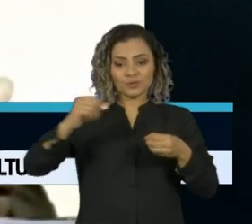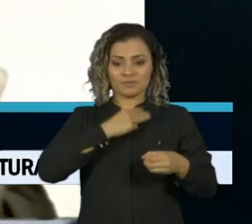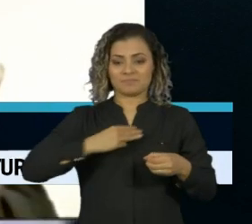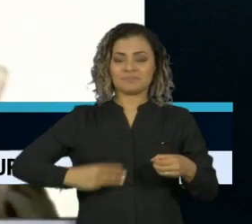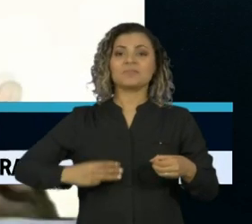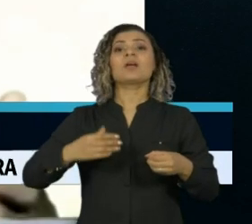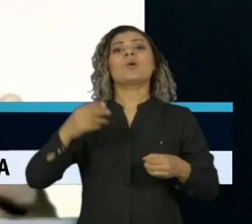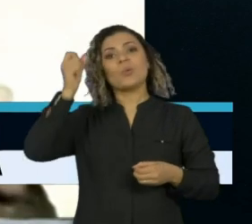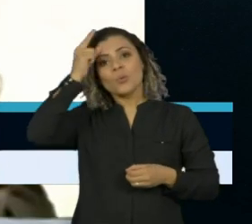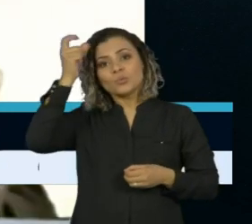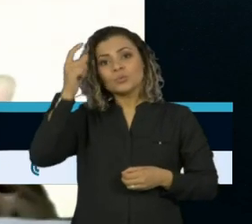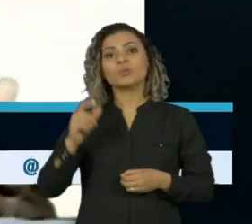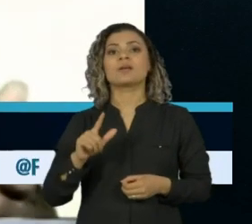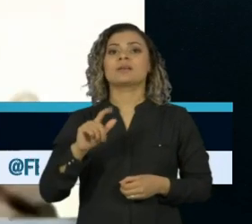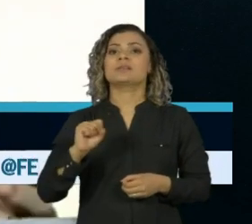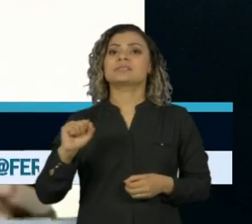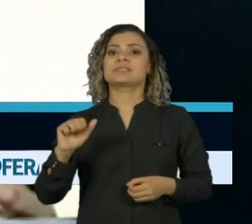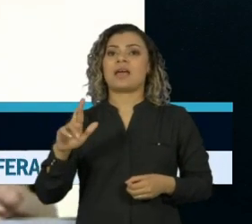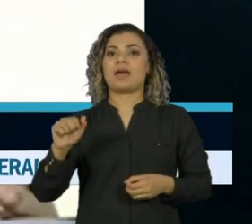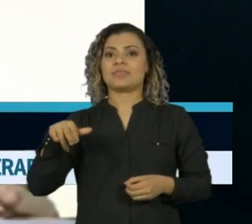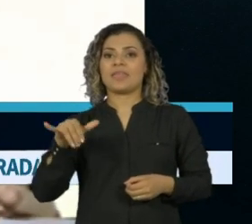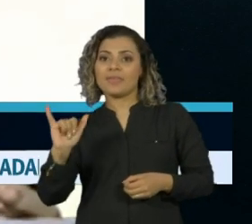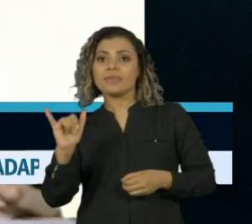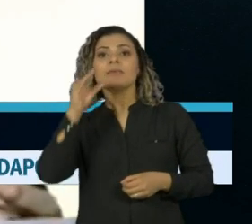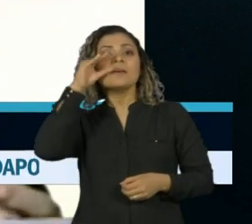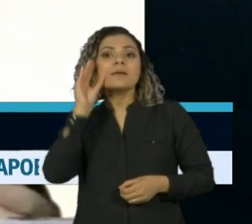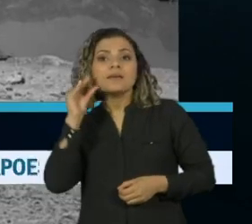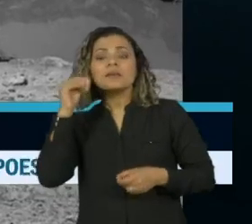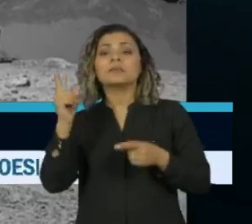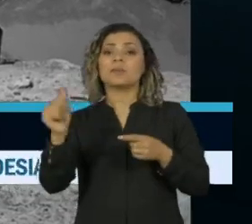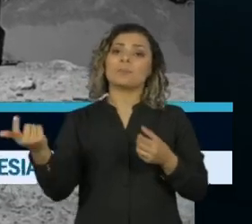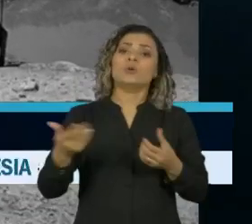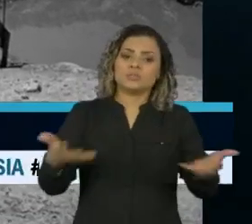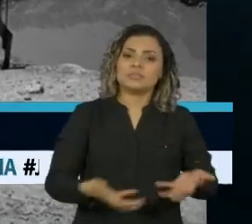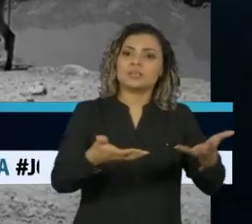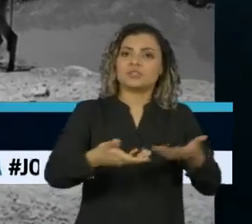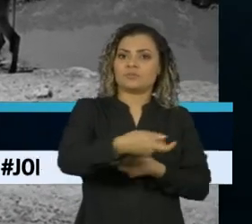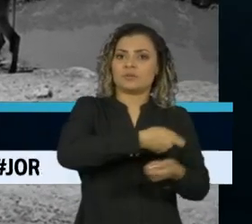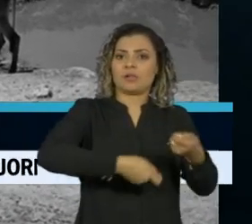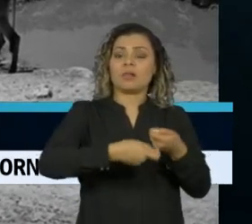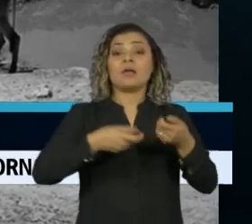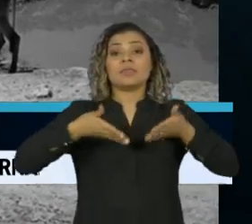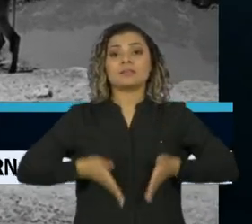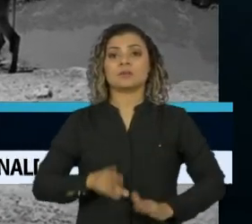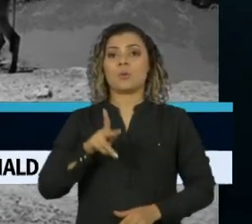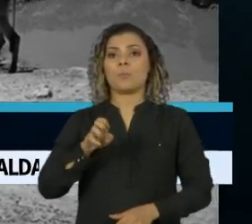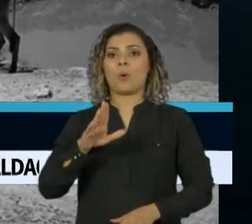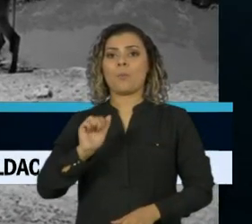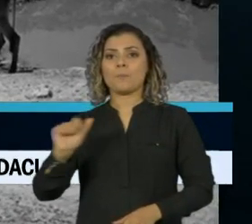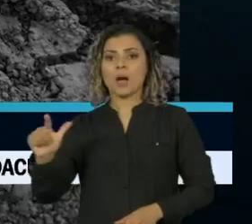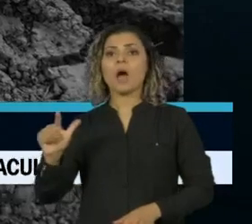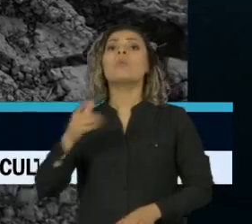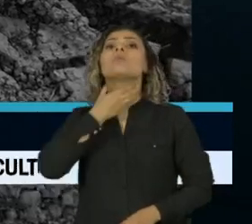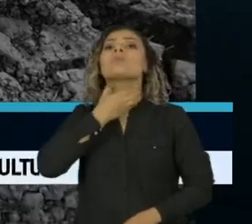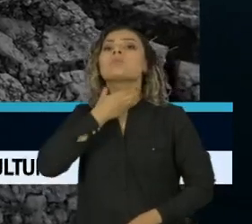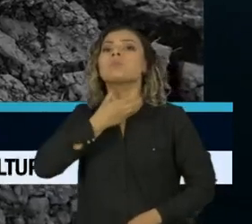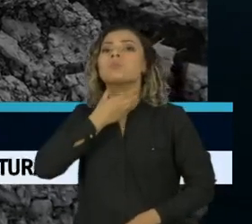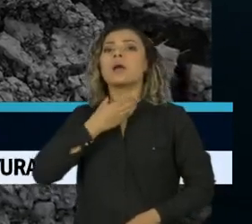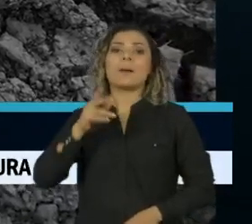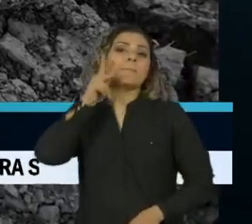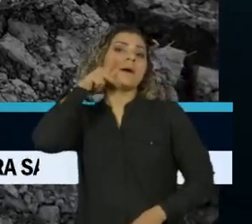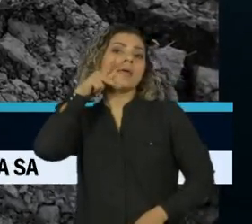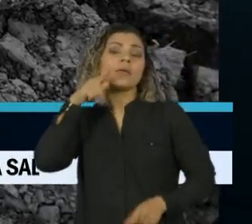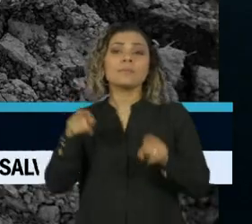José Sarney e criou a primeira lei de incentivos do setor. Nascido em Pombal, no sertão da Paraíba, em 1920,